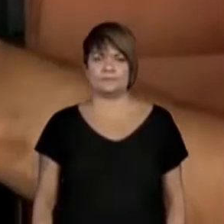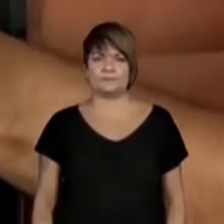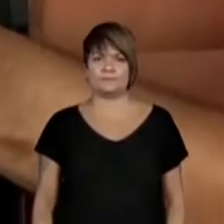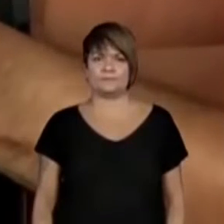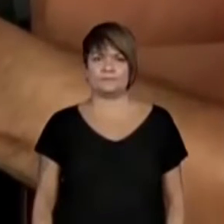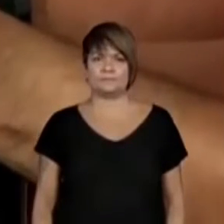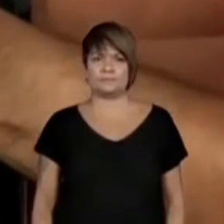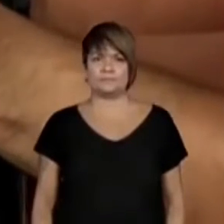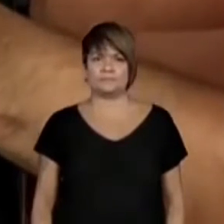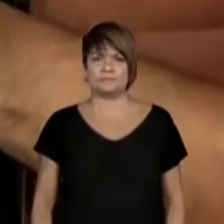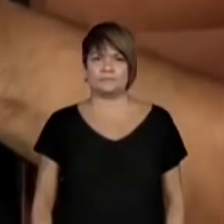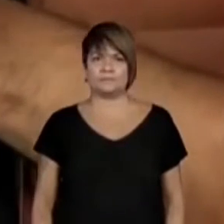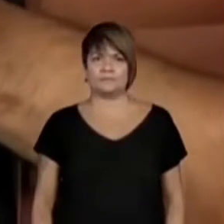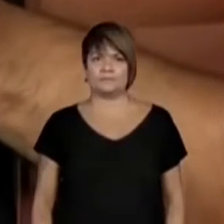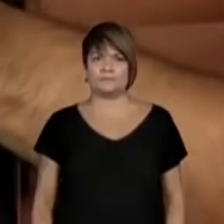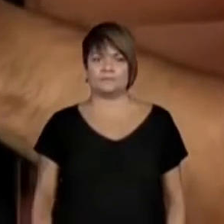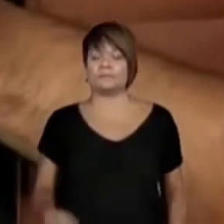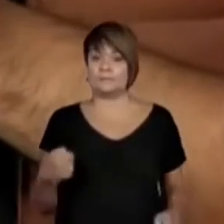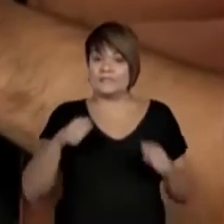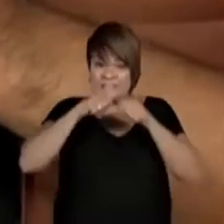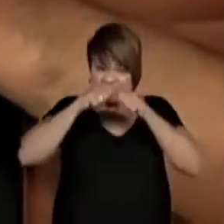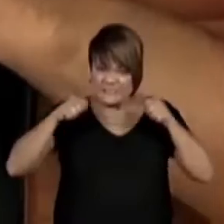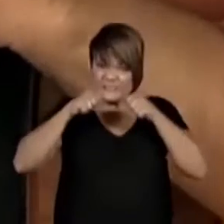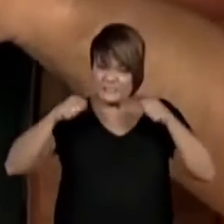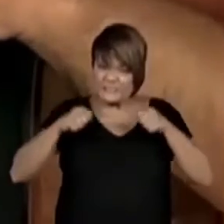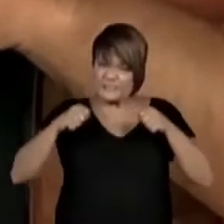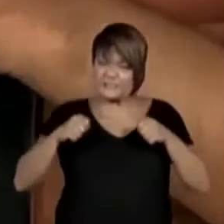E aperta os nozinhos bem apertados, hein?